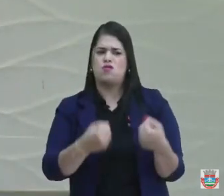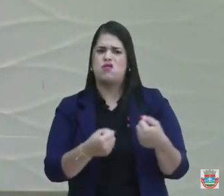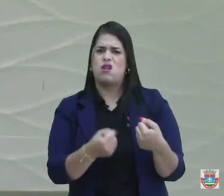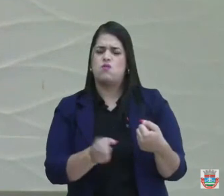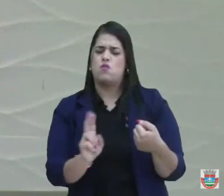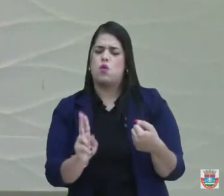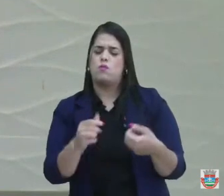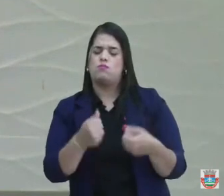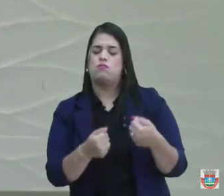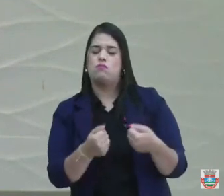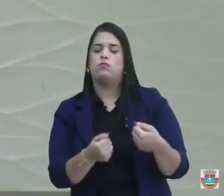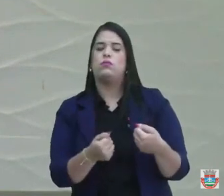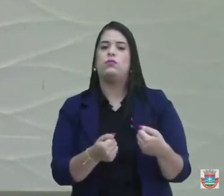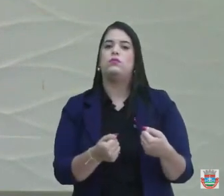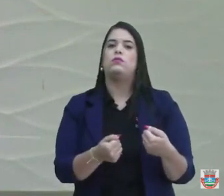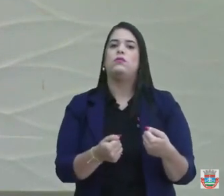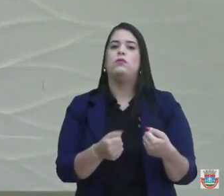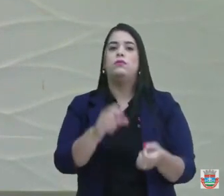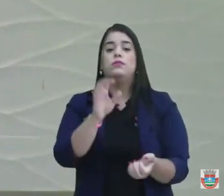em Recife, nos hospitais.